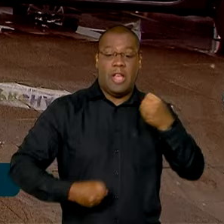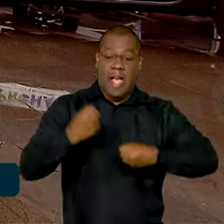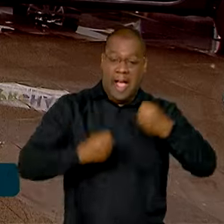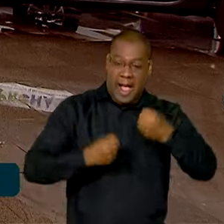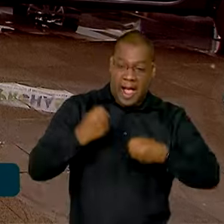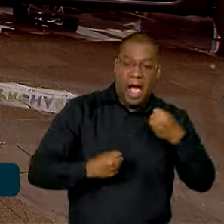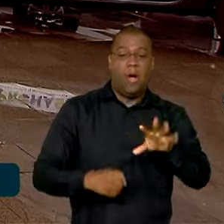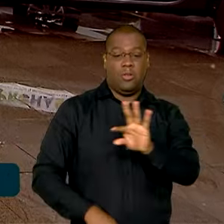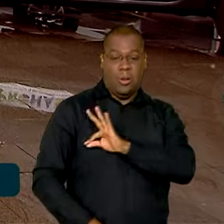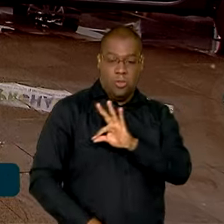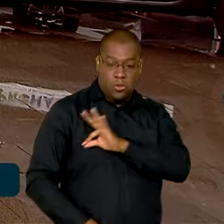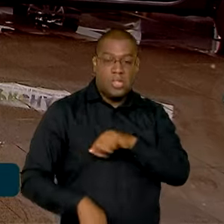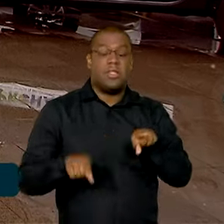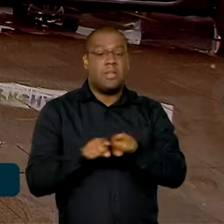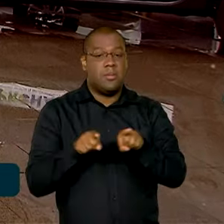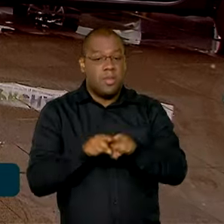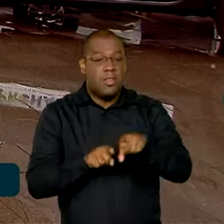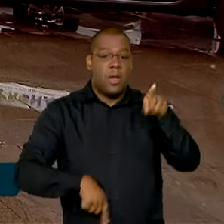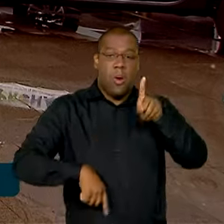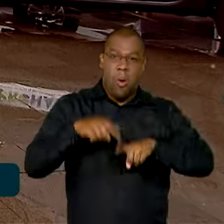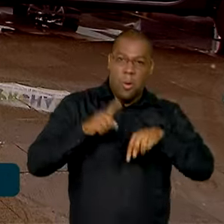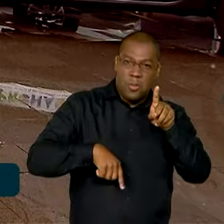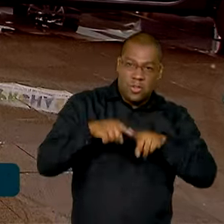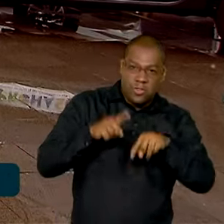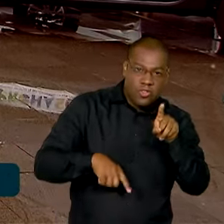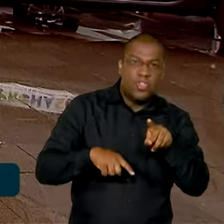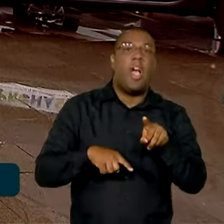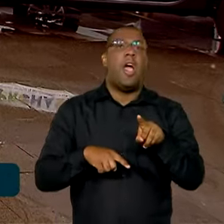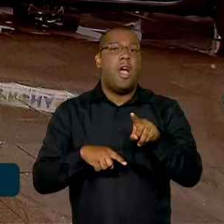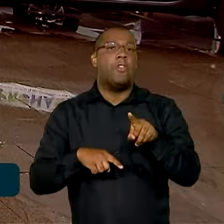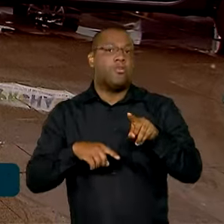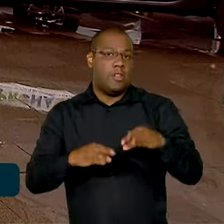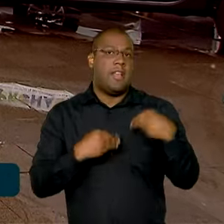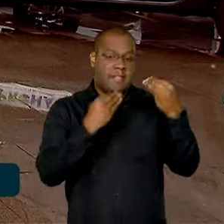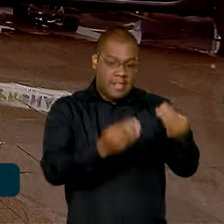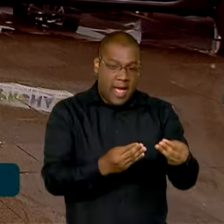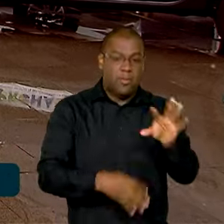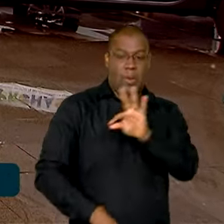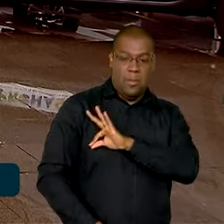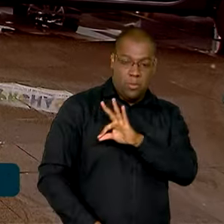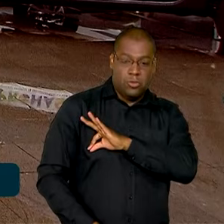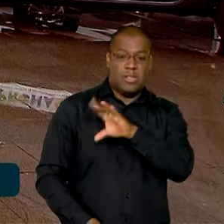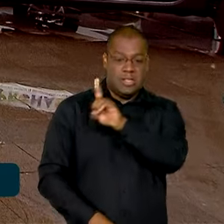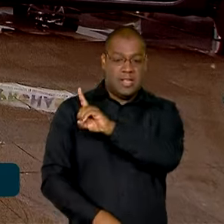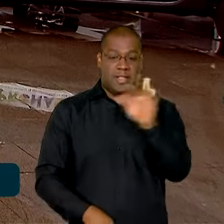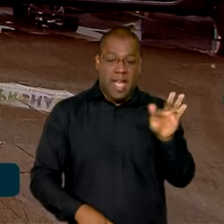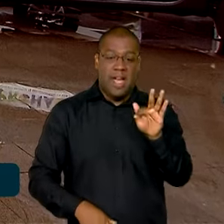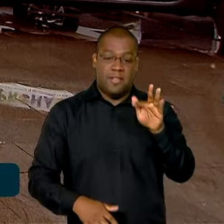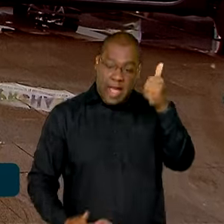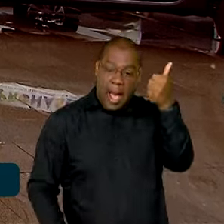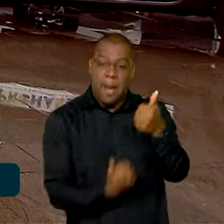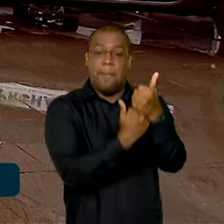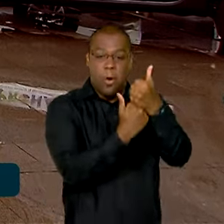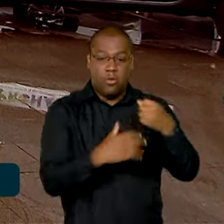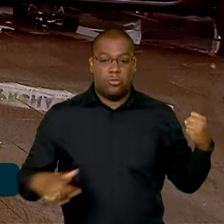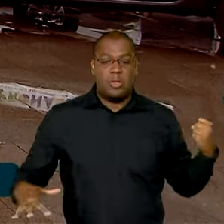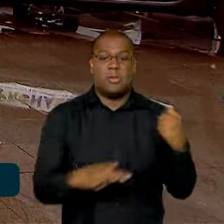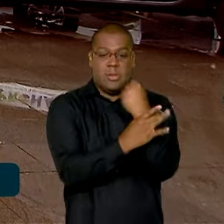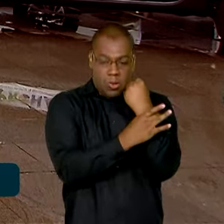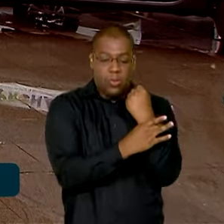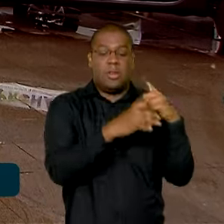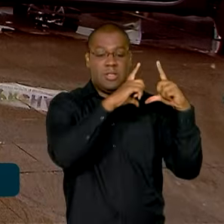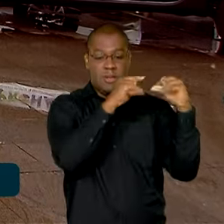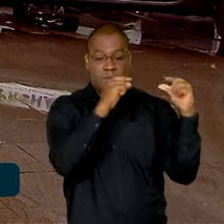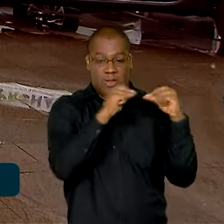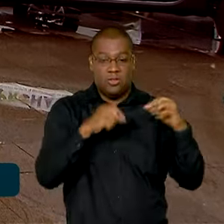equipamentos também foram entregues ao Distrito Federal para reforçar a segurança da capital. O investimento